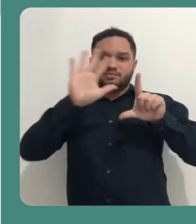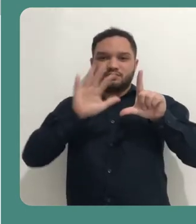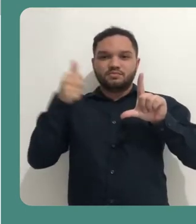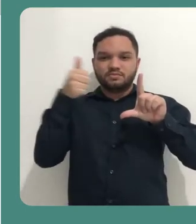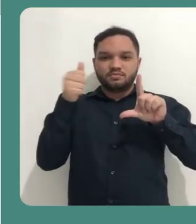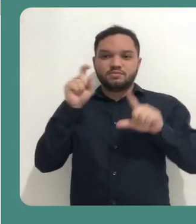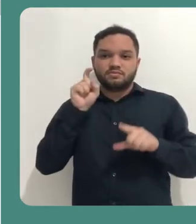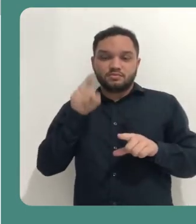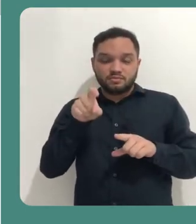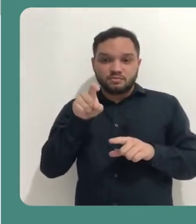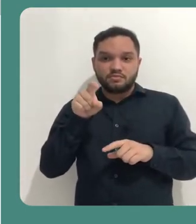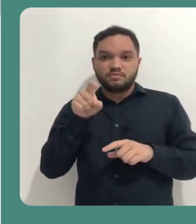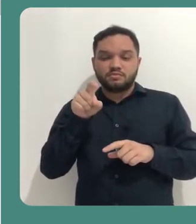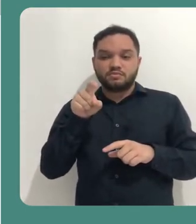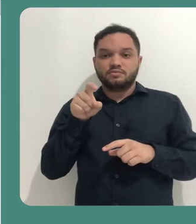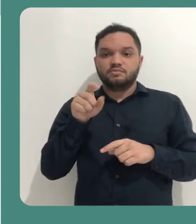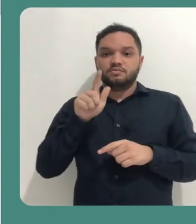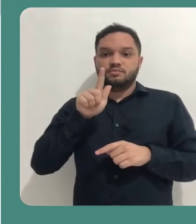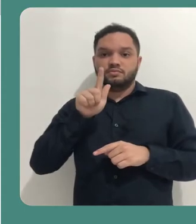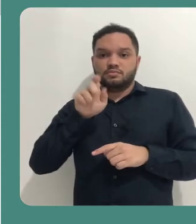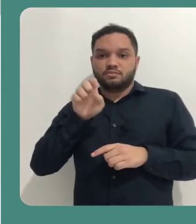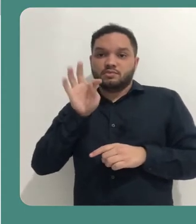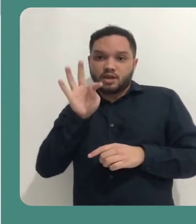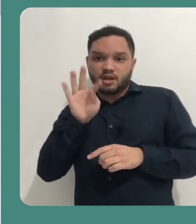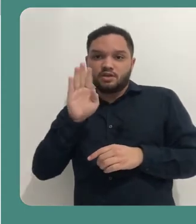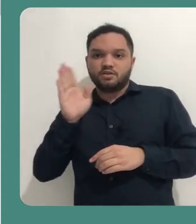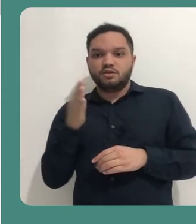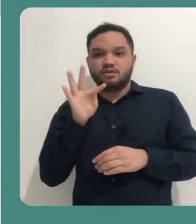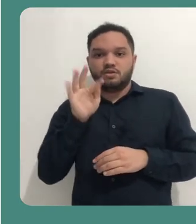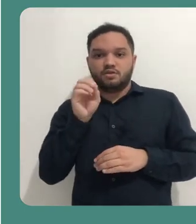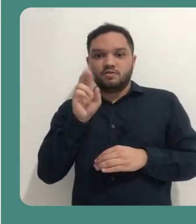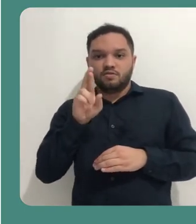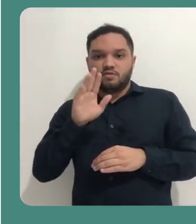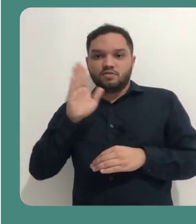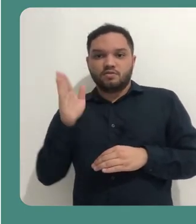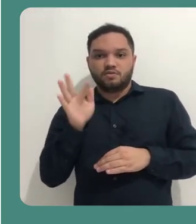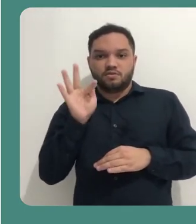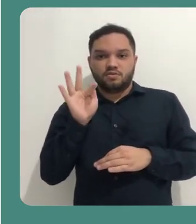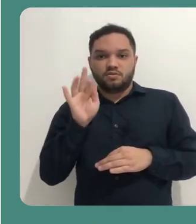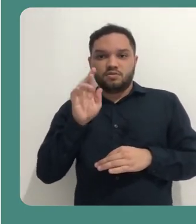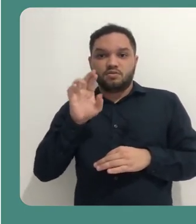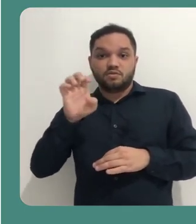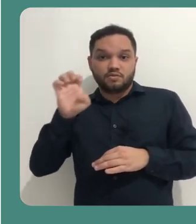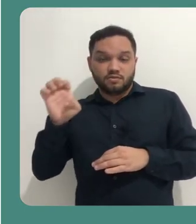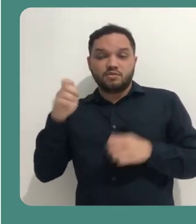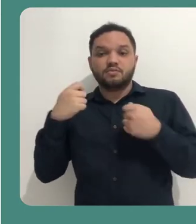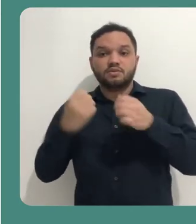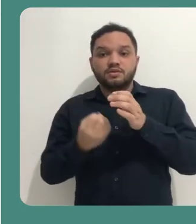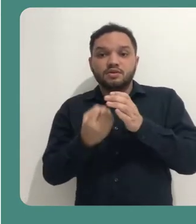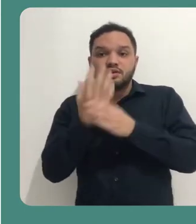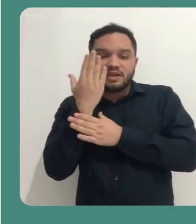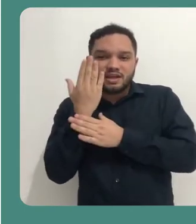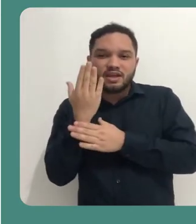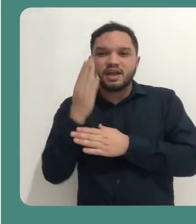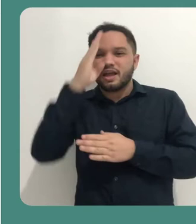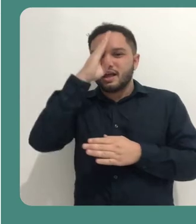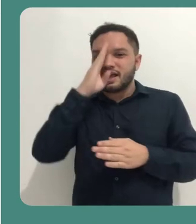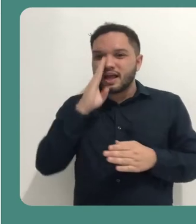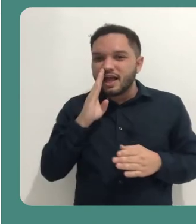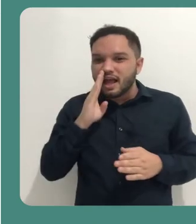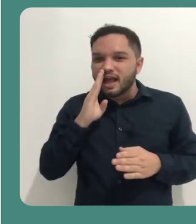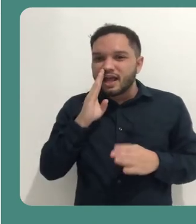na página inicial clicar na opção Get Loom for Free. Você deve criar uma conta gratuita